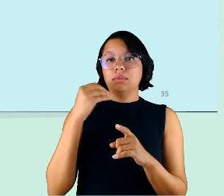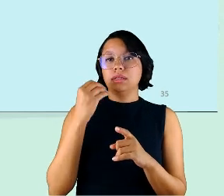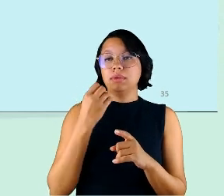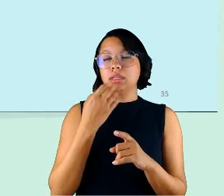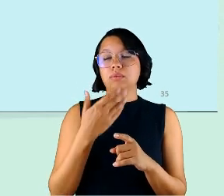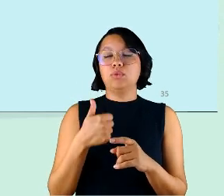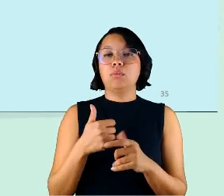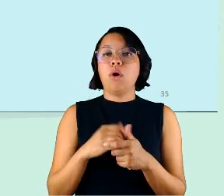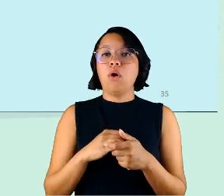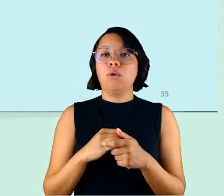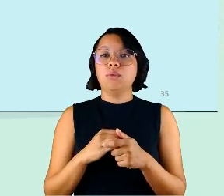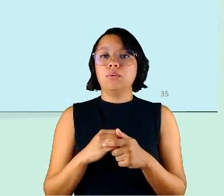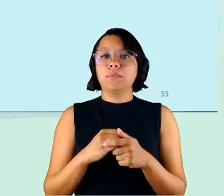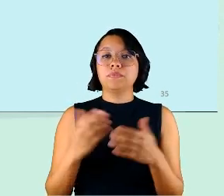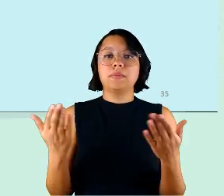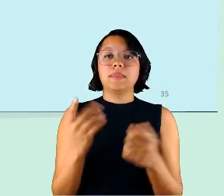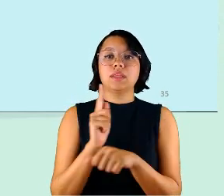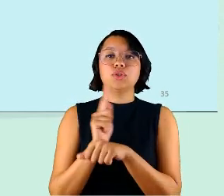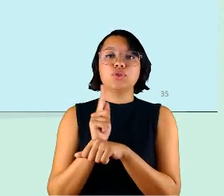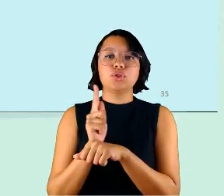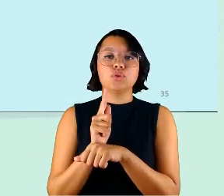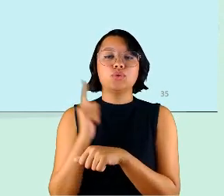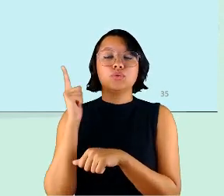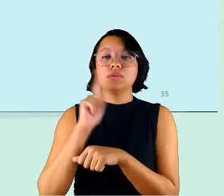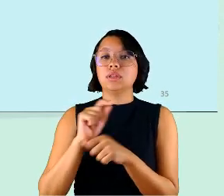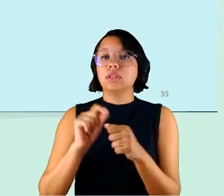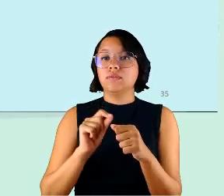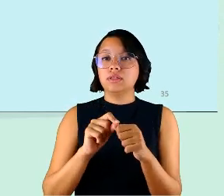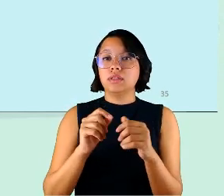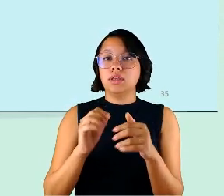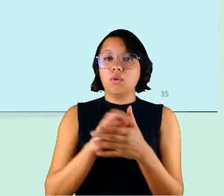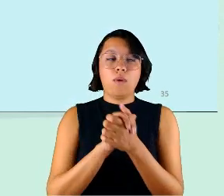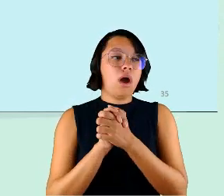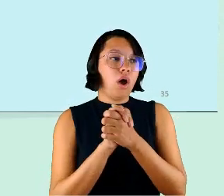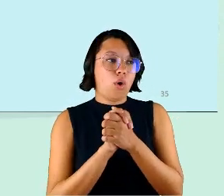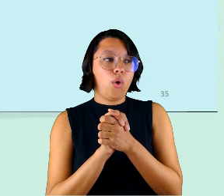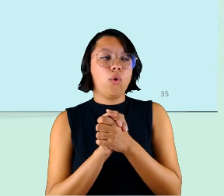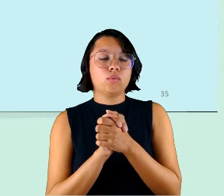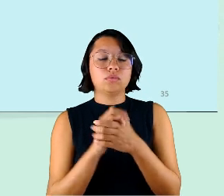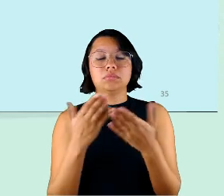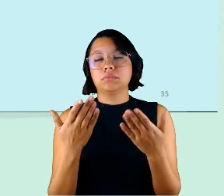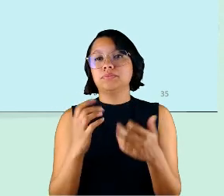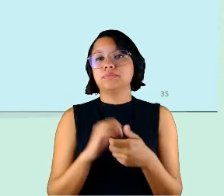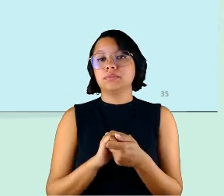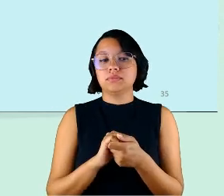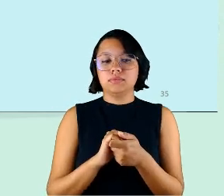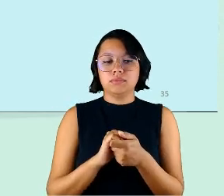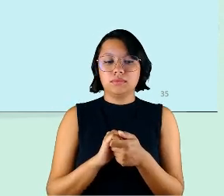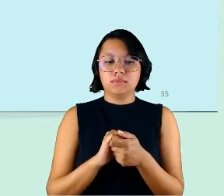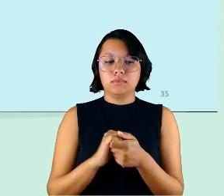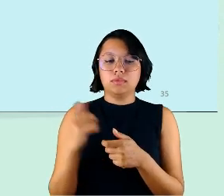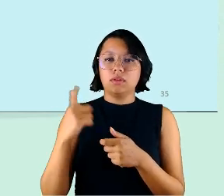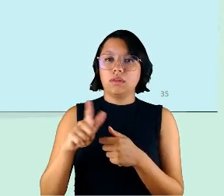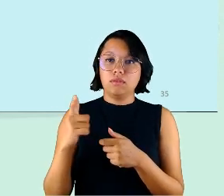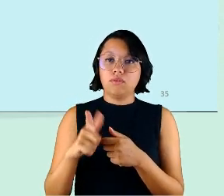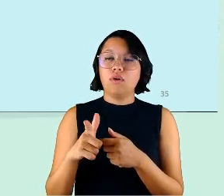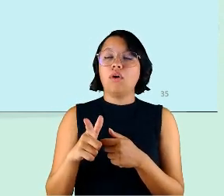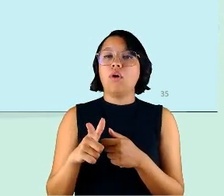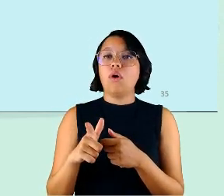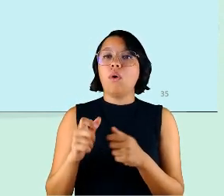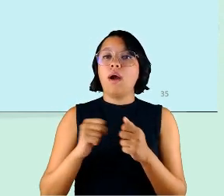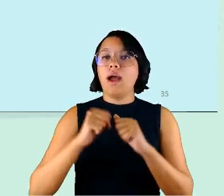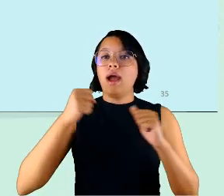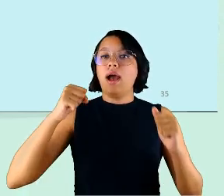sucedida desses gestores conseguindo fazer a conciliação então eu reputo isso a grande